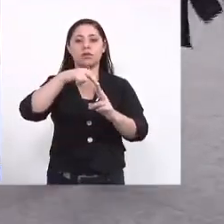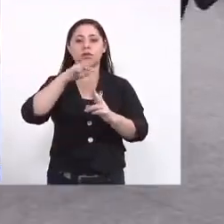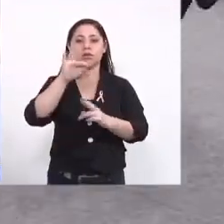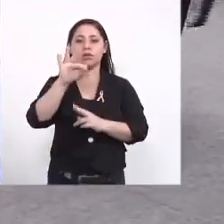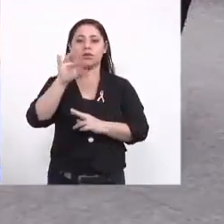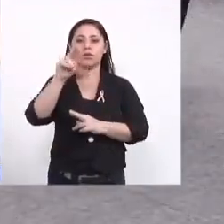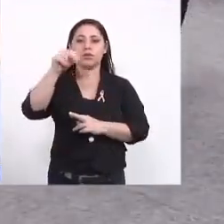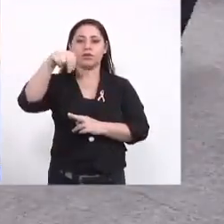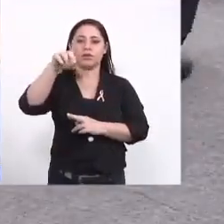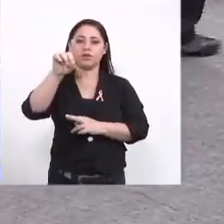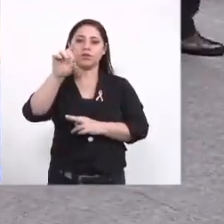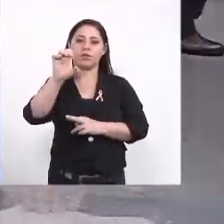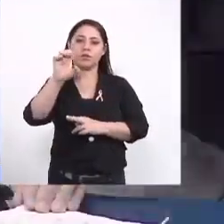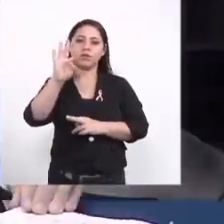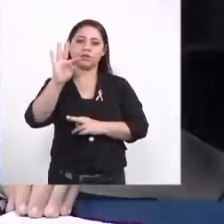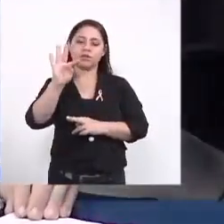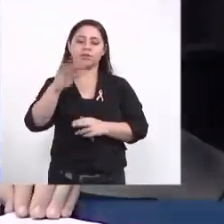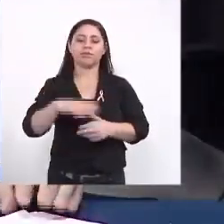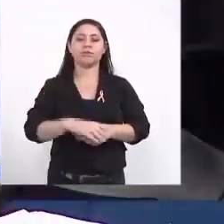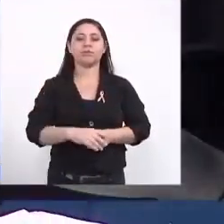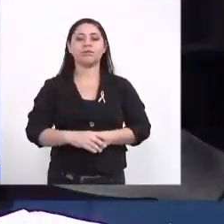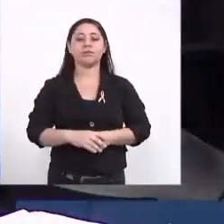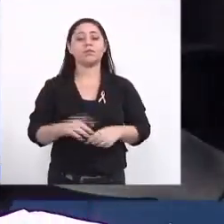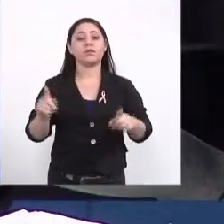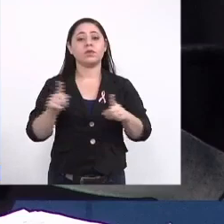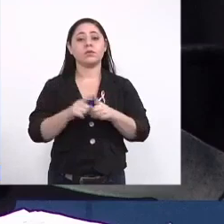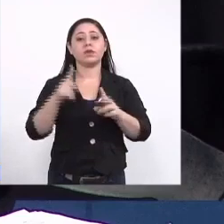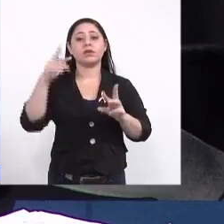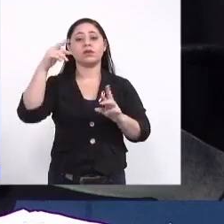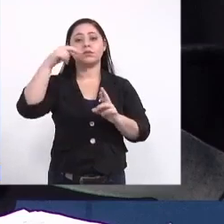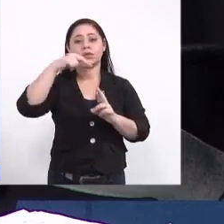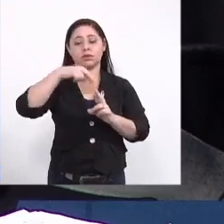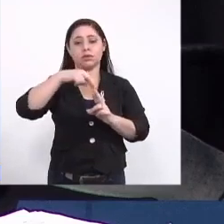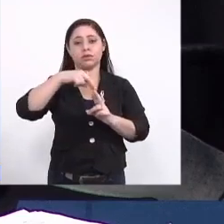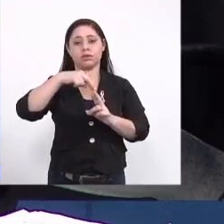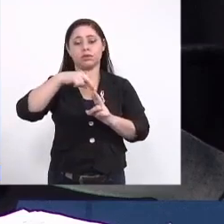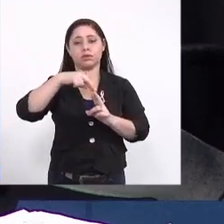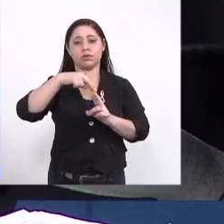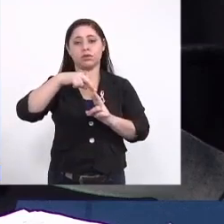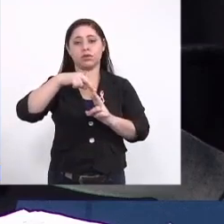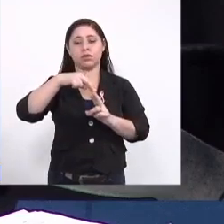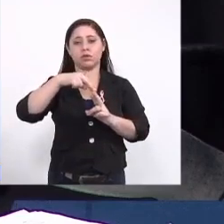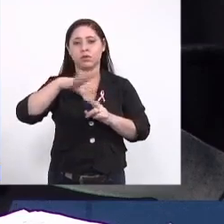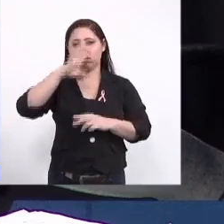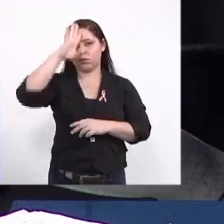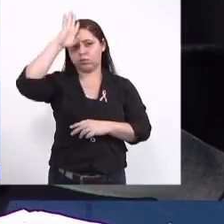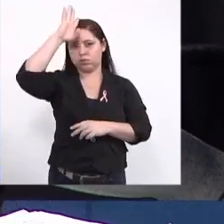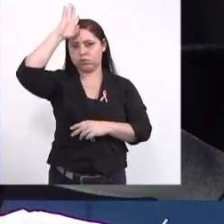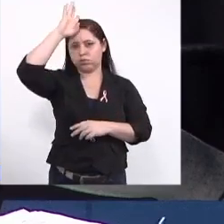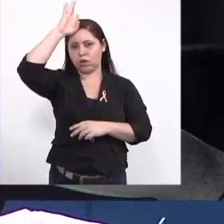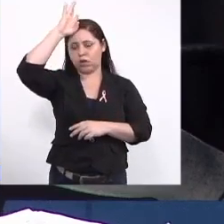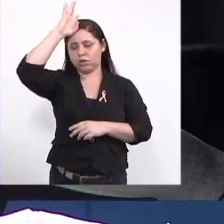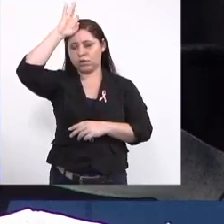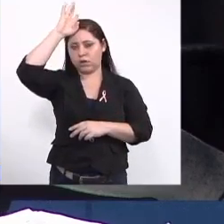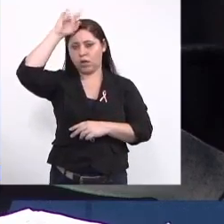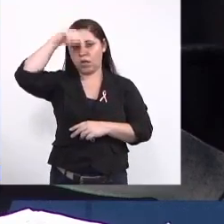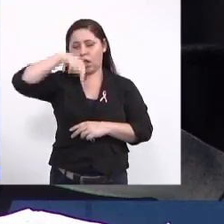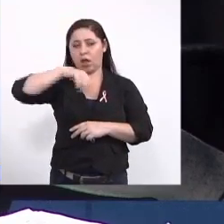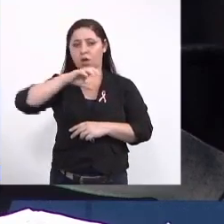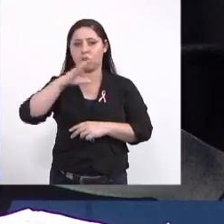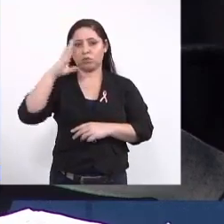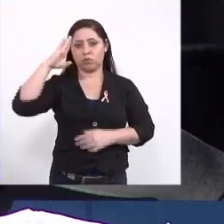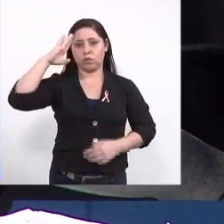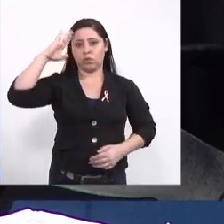Fundect e também representando o corpo de bombeiro militar o